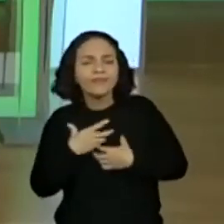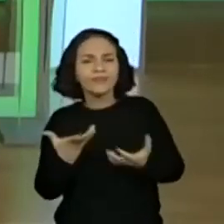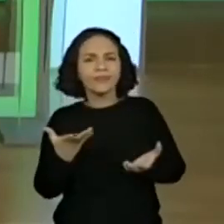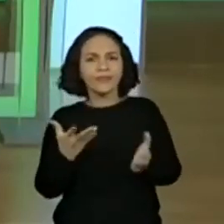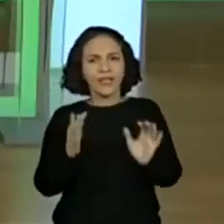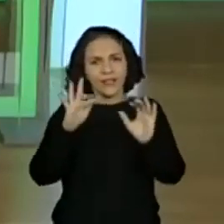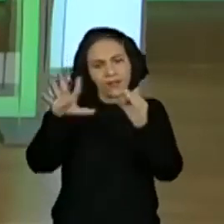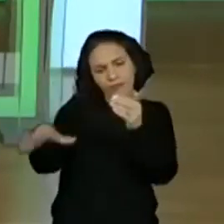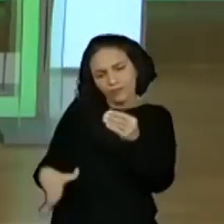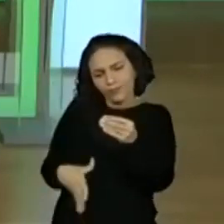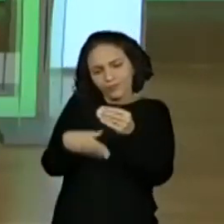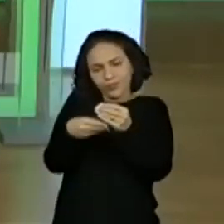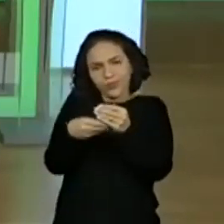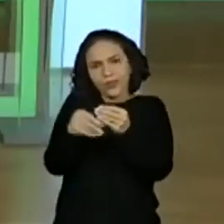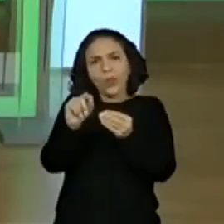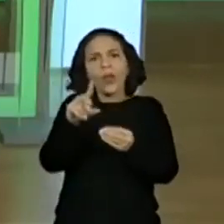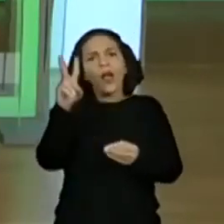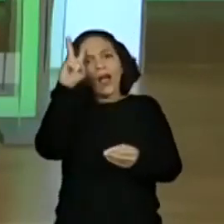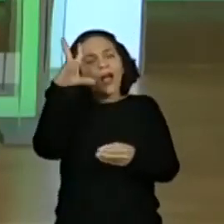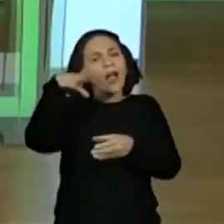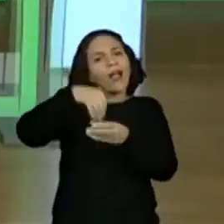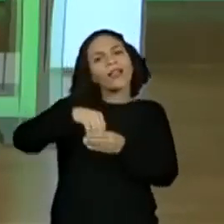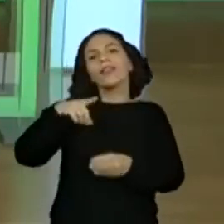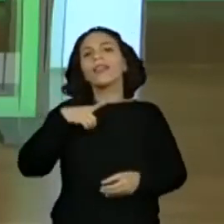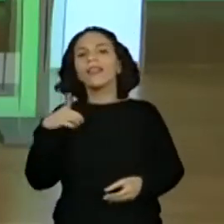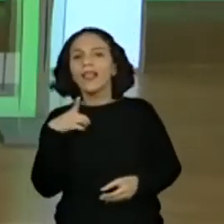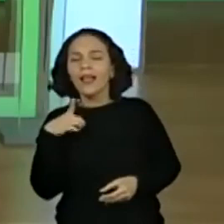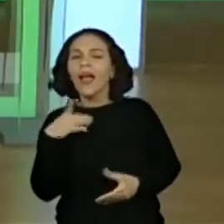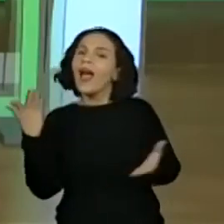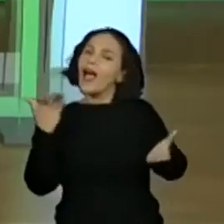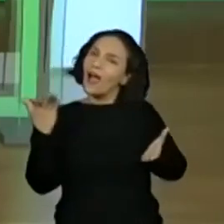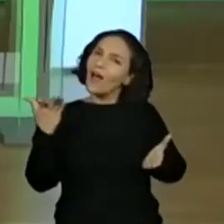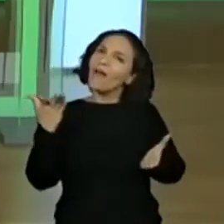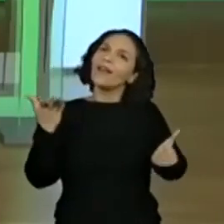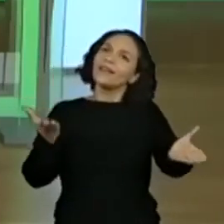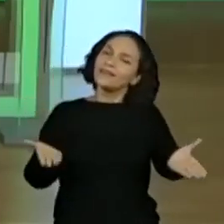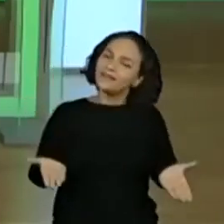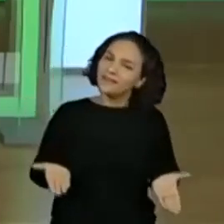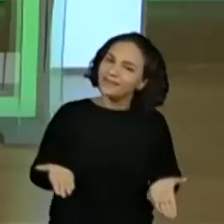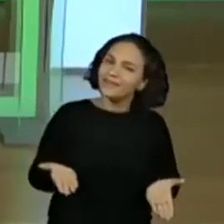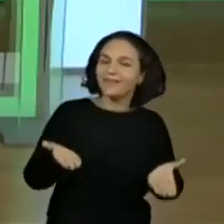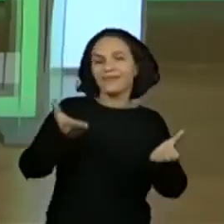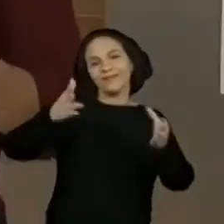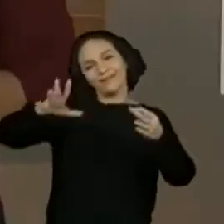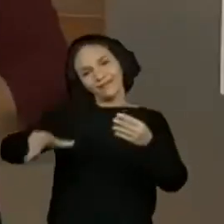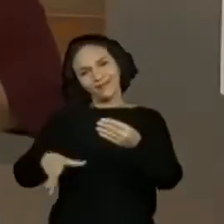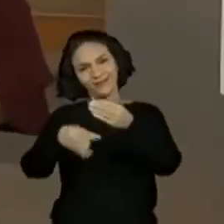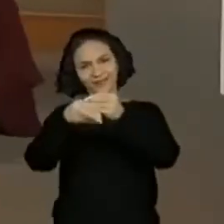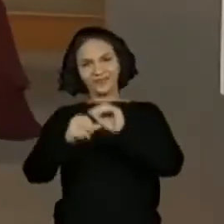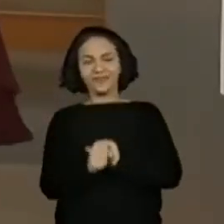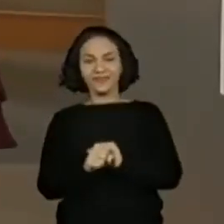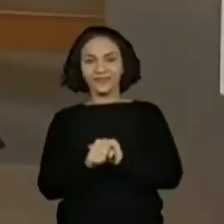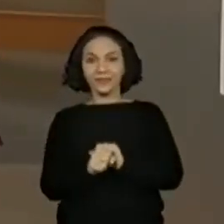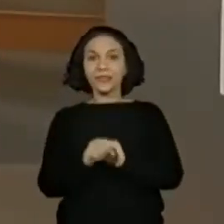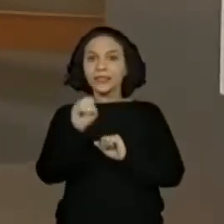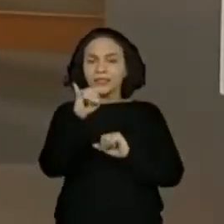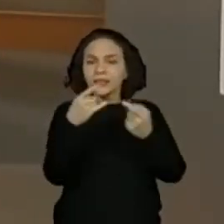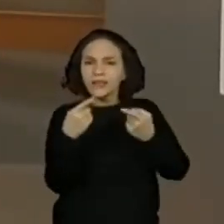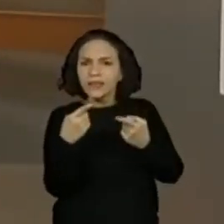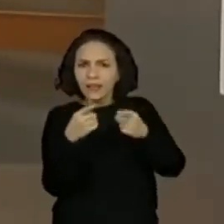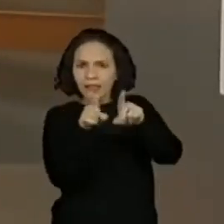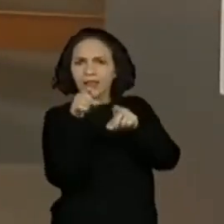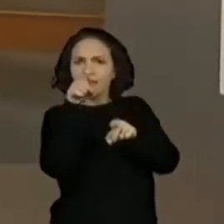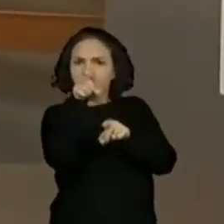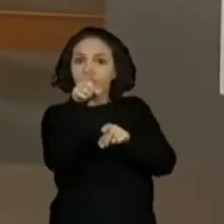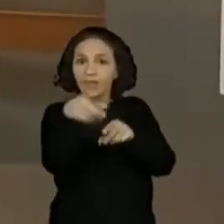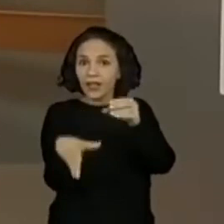apropriar ali de tudo o que acontece. Então, essa é a sua parte agora de... Isso. Então, quando você foi desafiada a fazer um